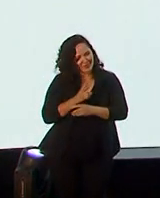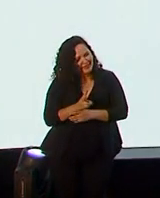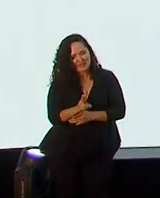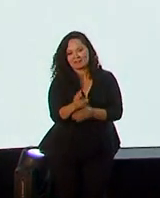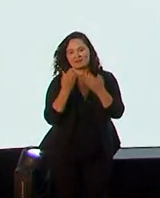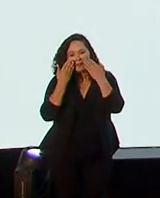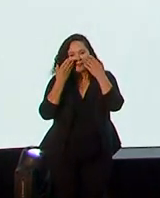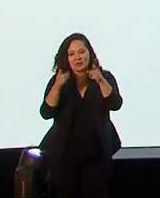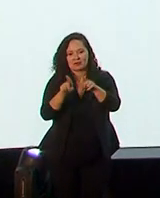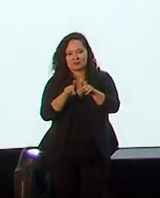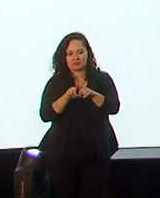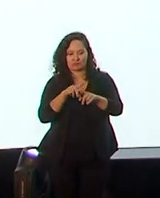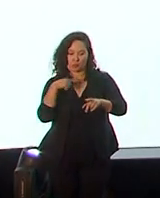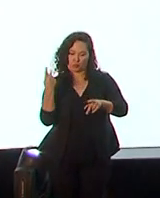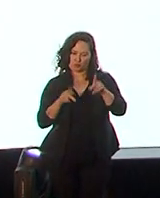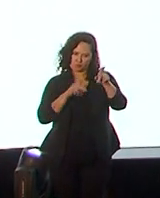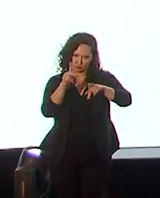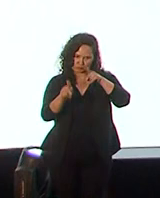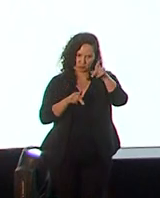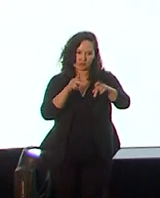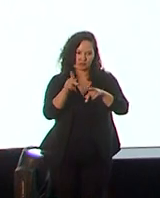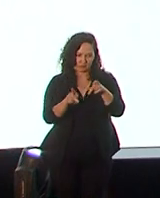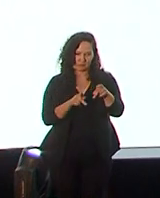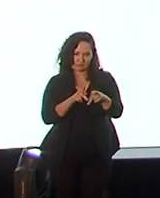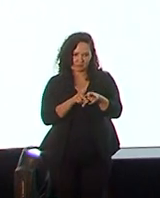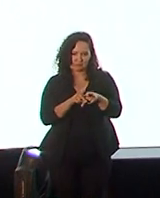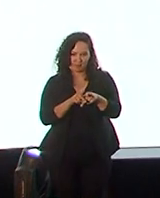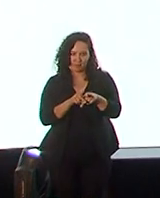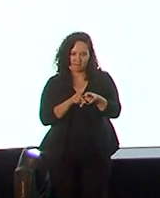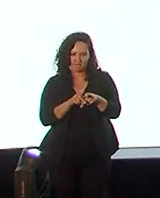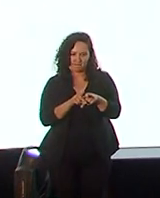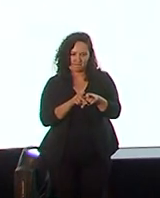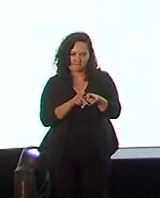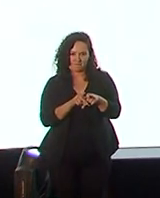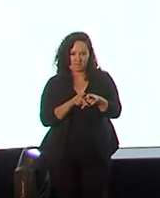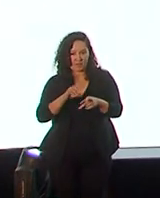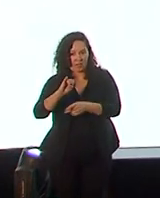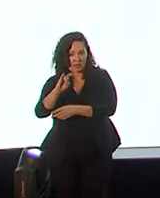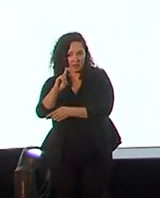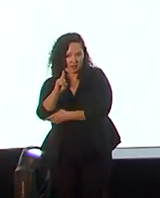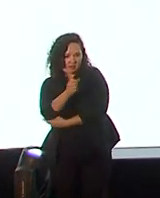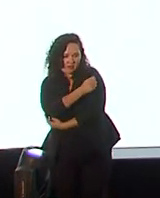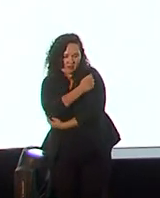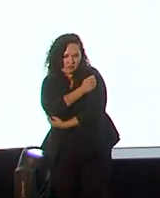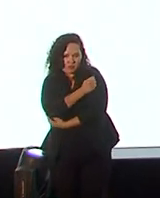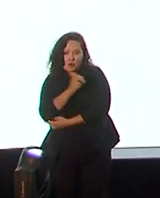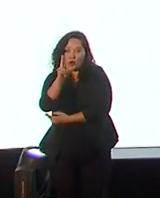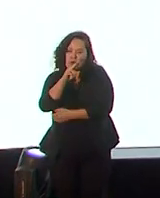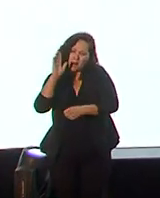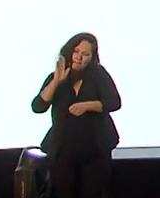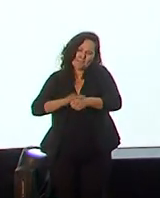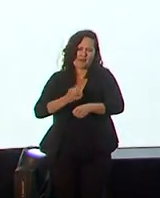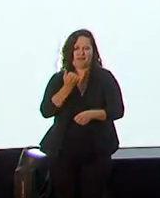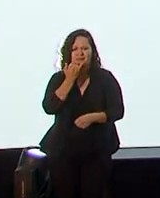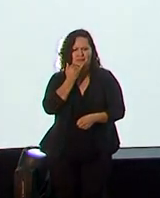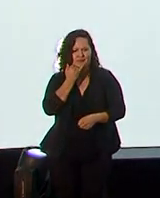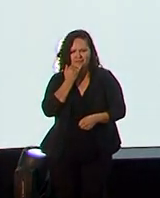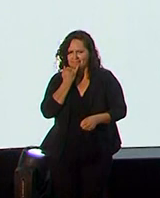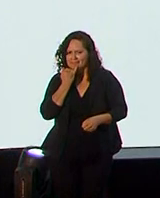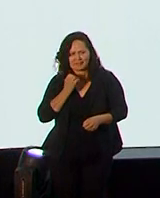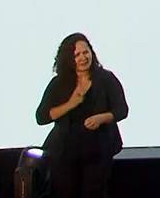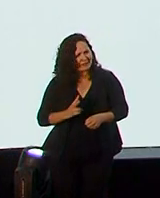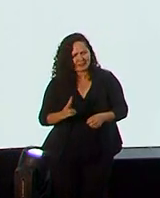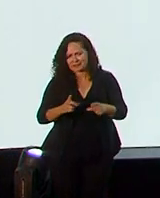e mostra que o nosso público, no caso da ideia estudantil, usa ainda mais celular e cada vez está usando mais.